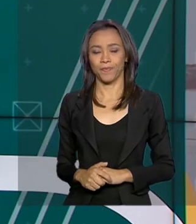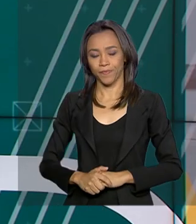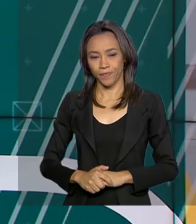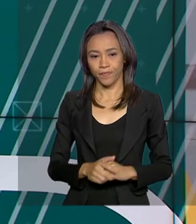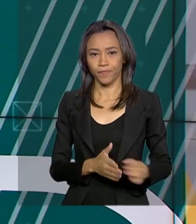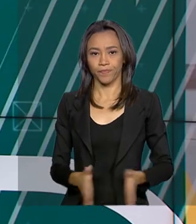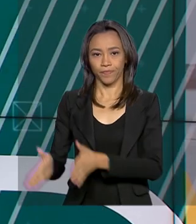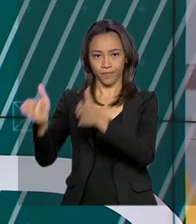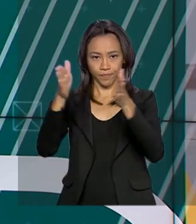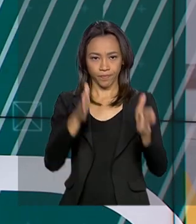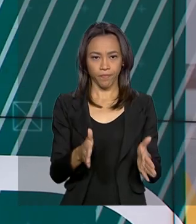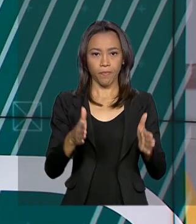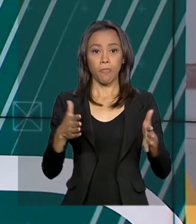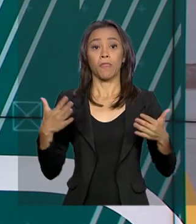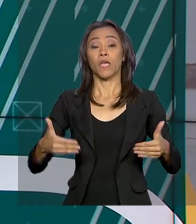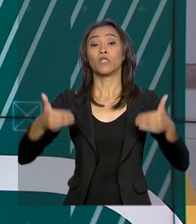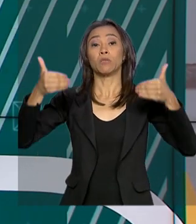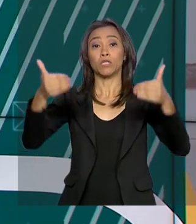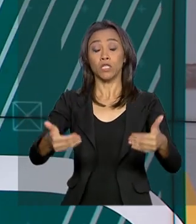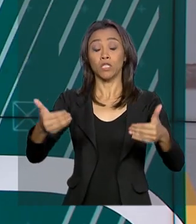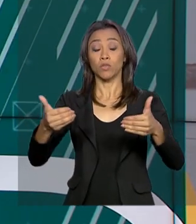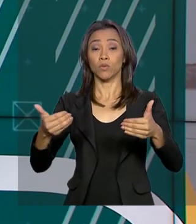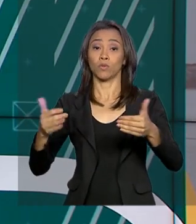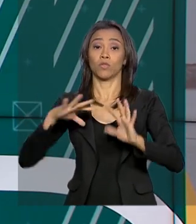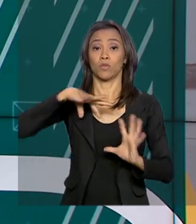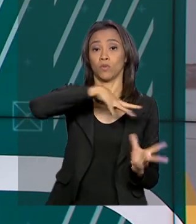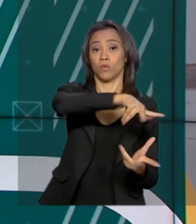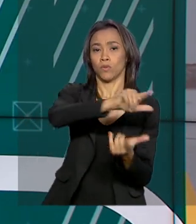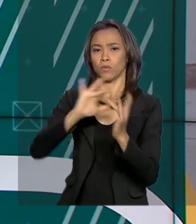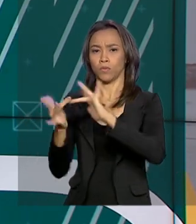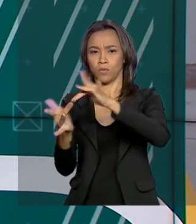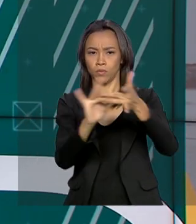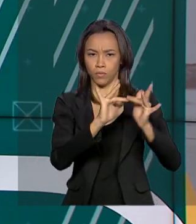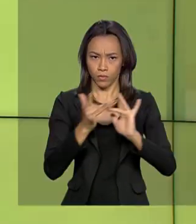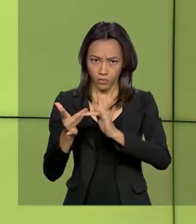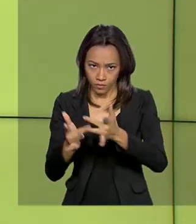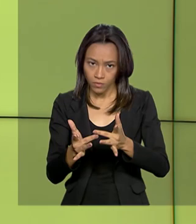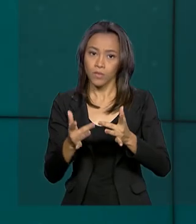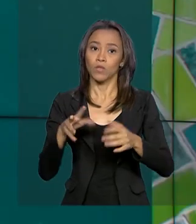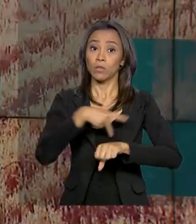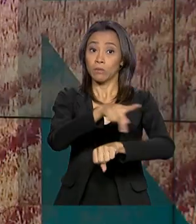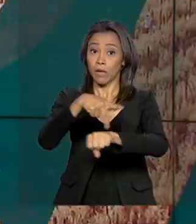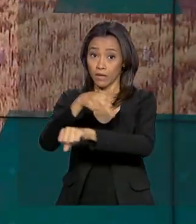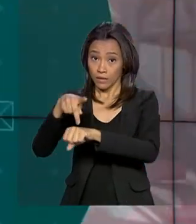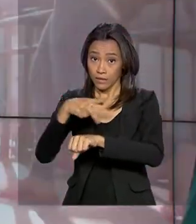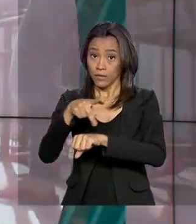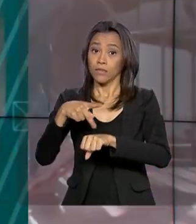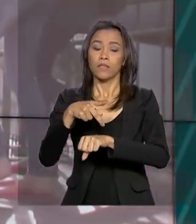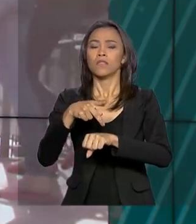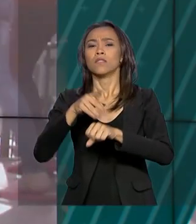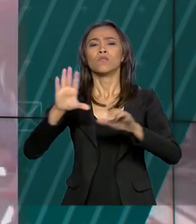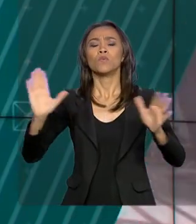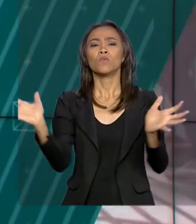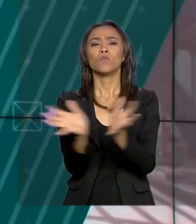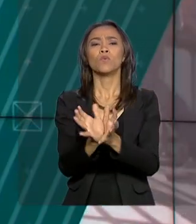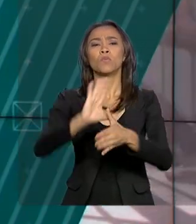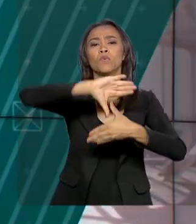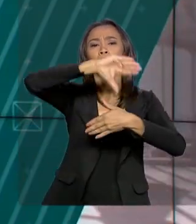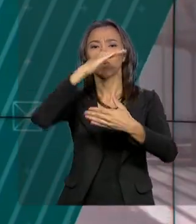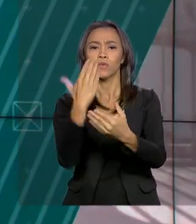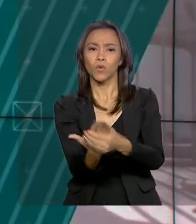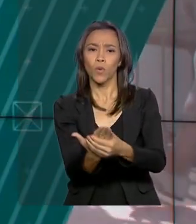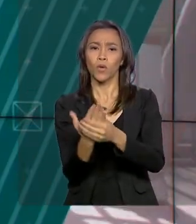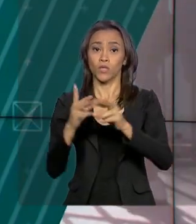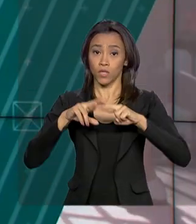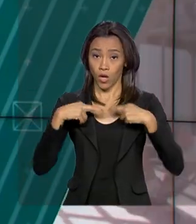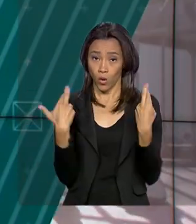E os ministros das relações exteriores dos países do Mercosul se reuniram nesta quarta-feira para definir os acordos